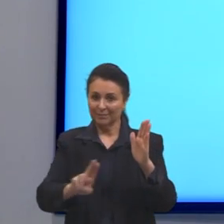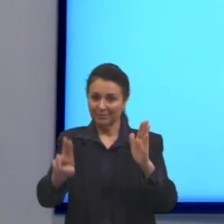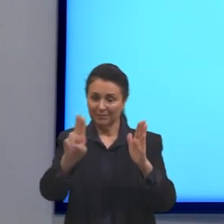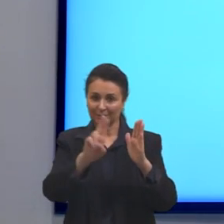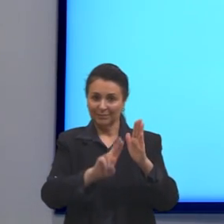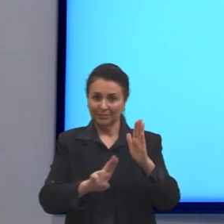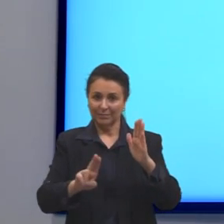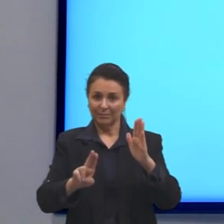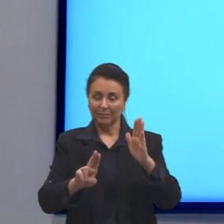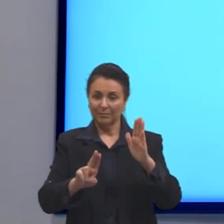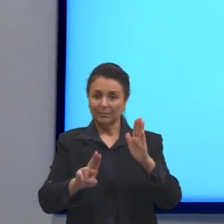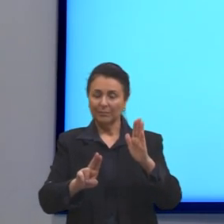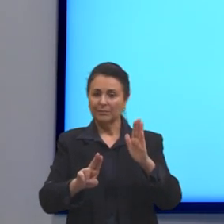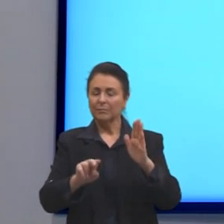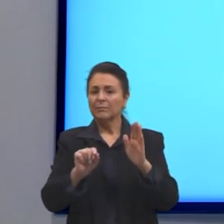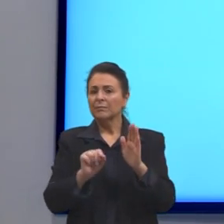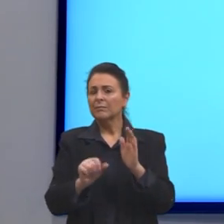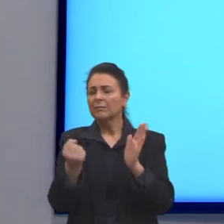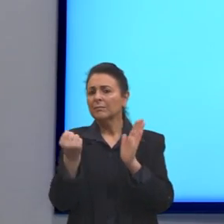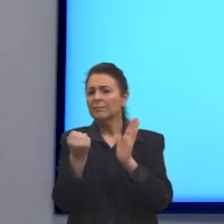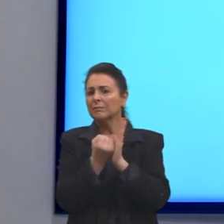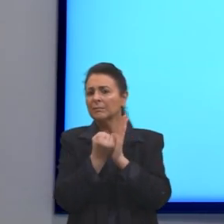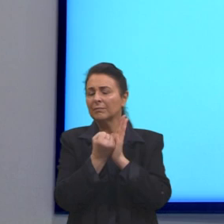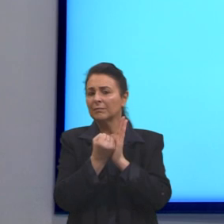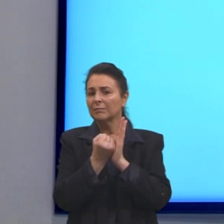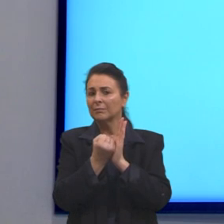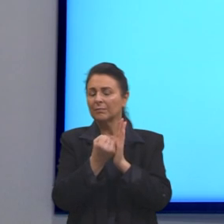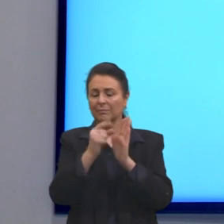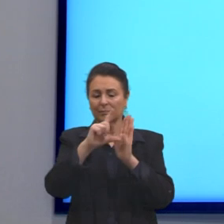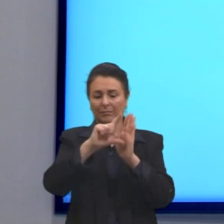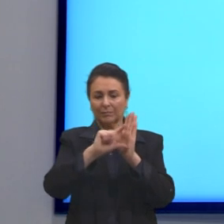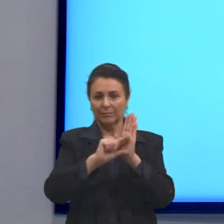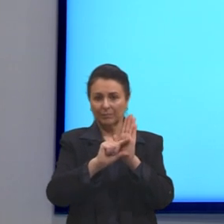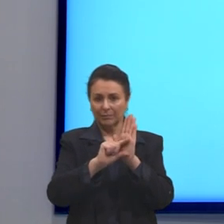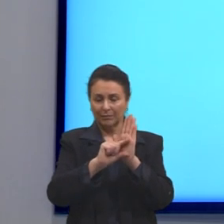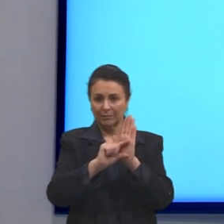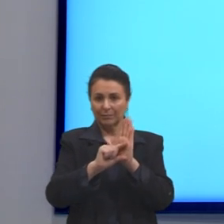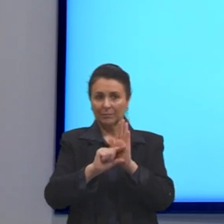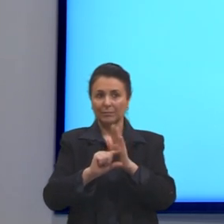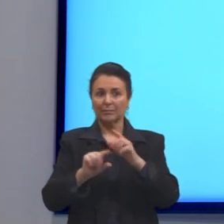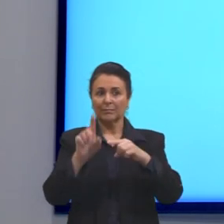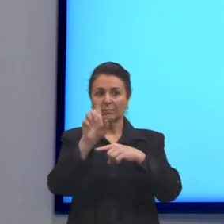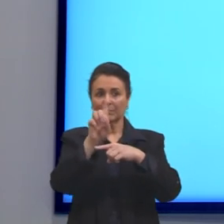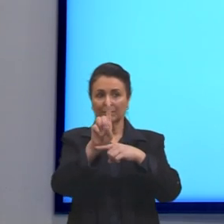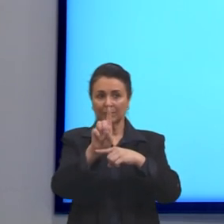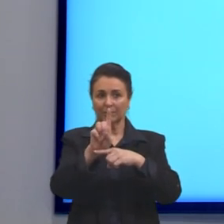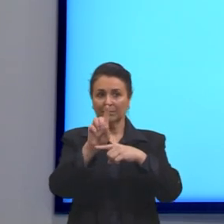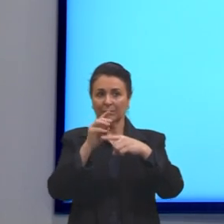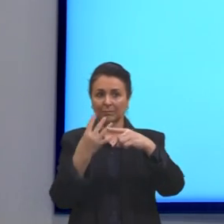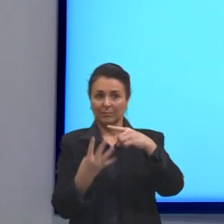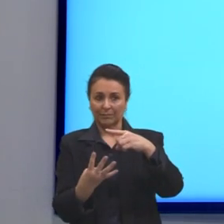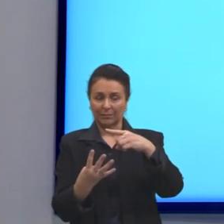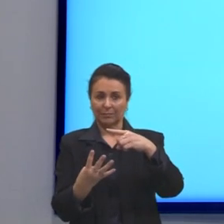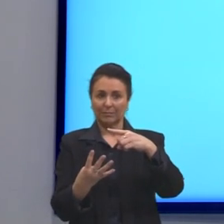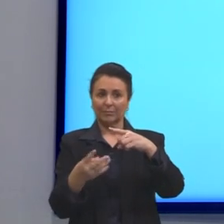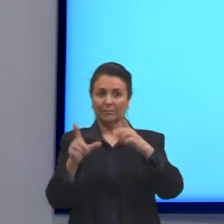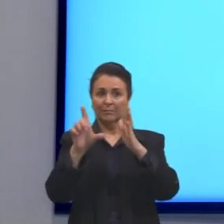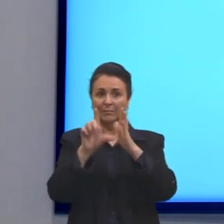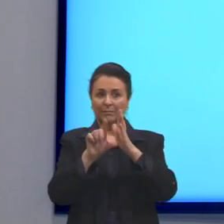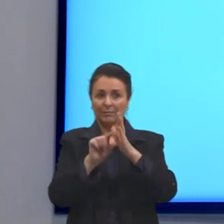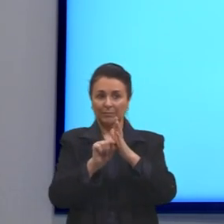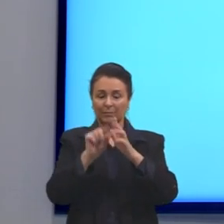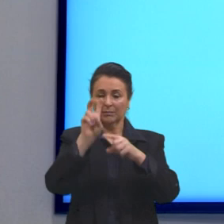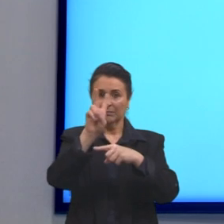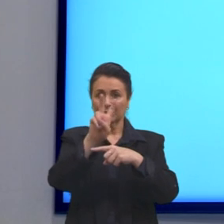símbolo de menor. Então, 1 quarto é menor do que 5 nonos, que é menor do que 3 quintos,